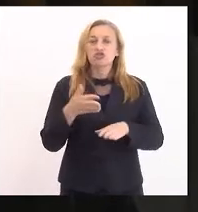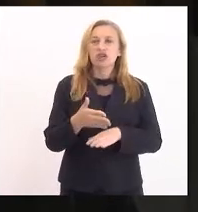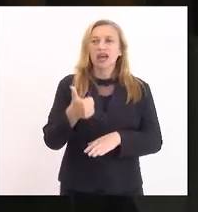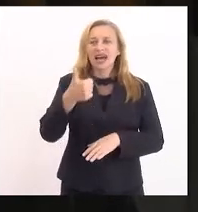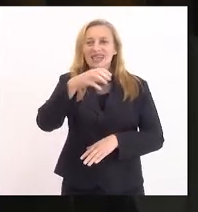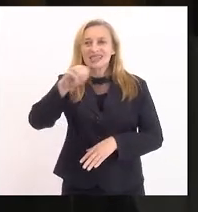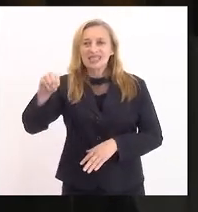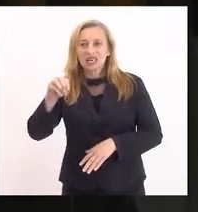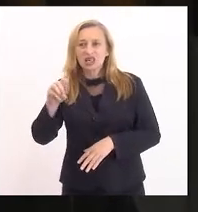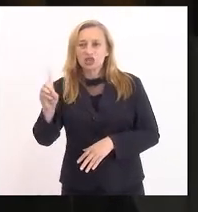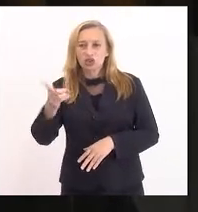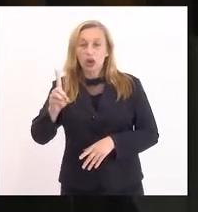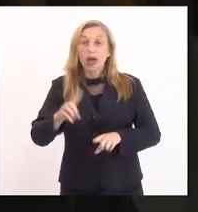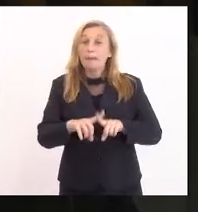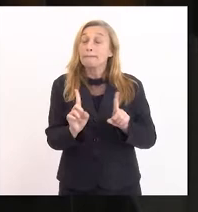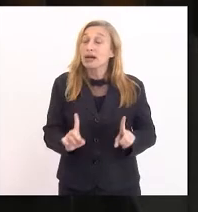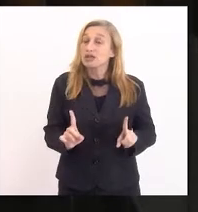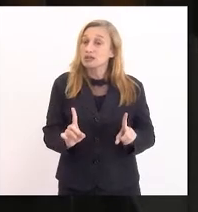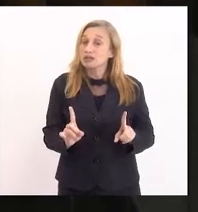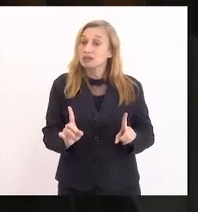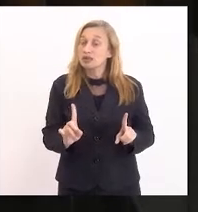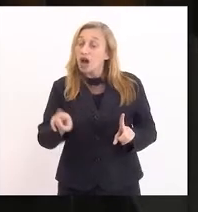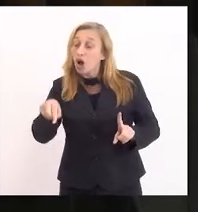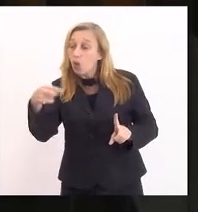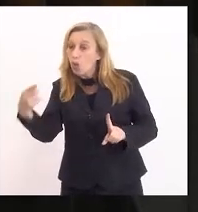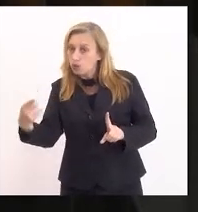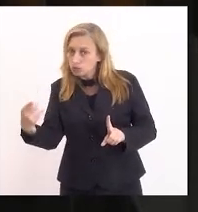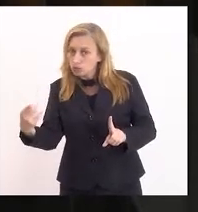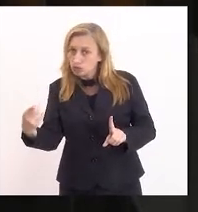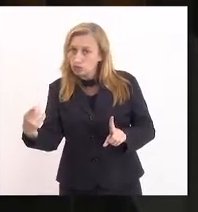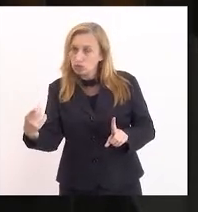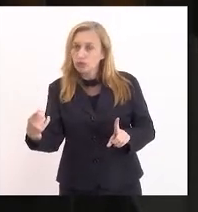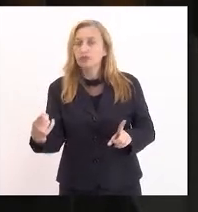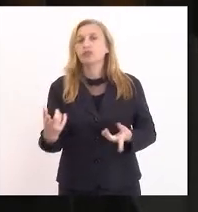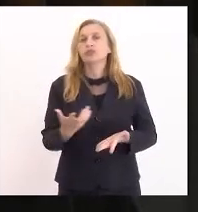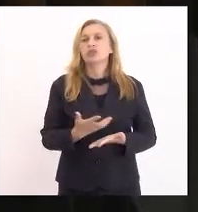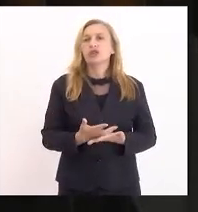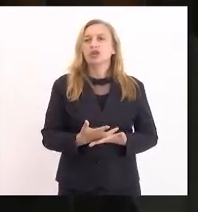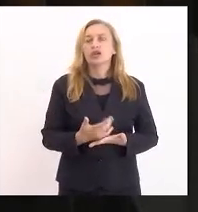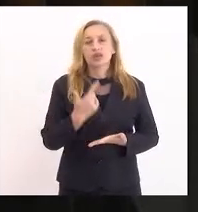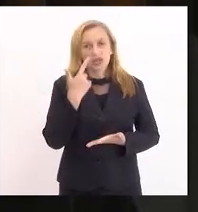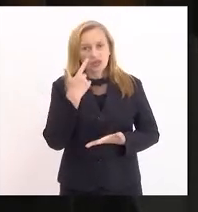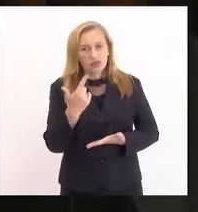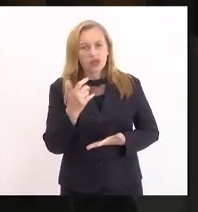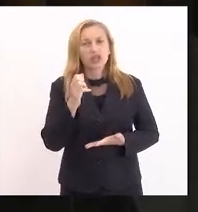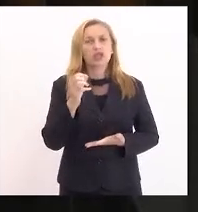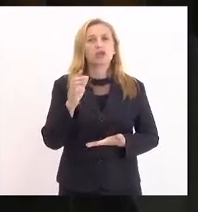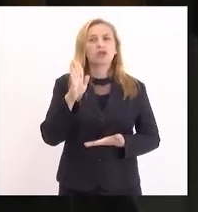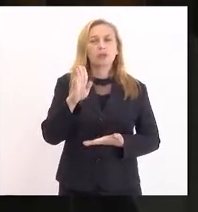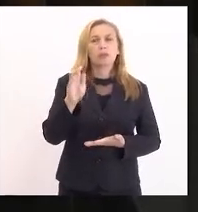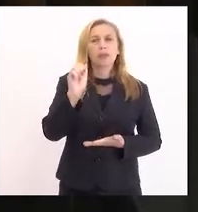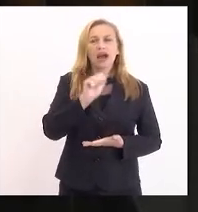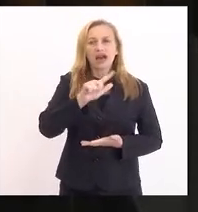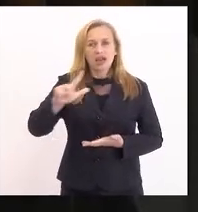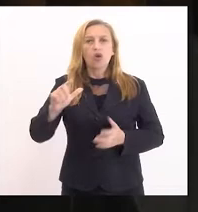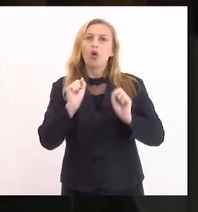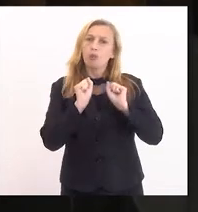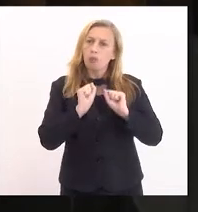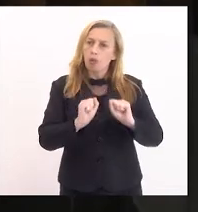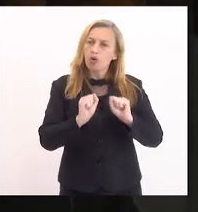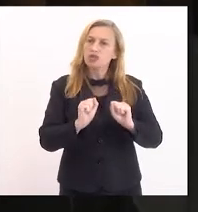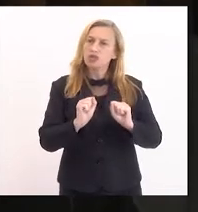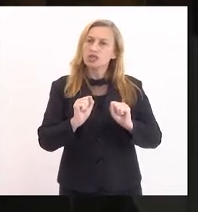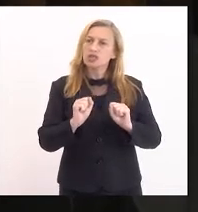mas há outros que admitem que o barril possa vir a